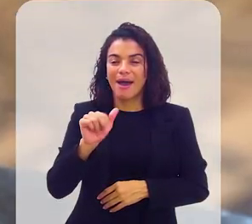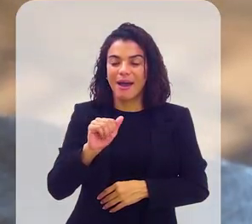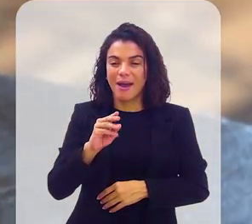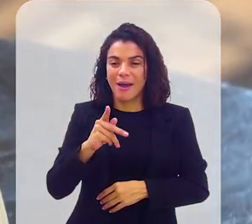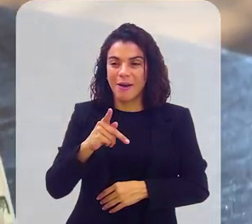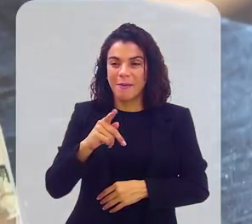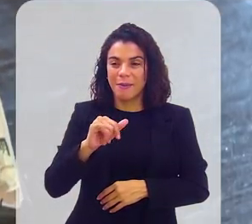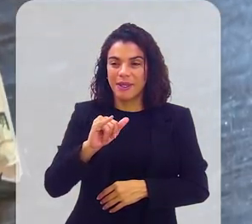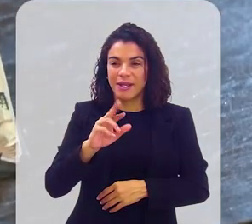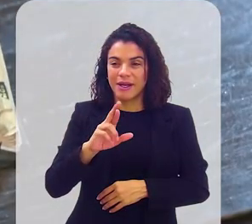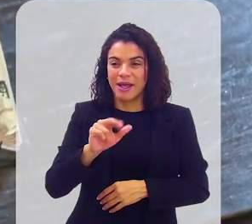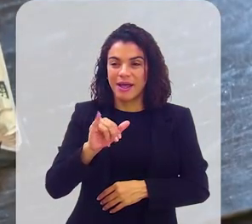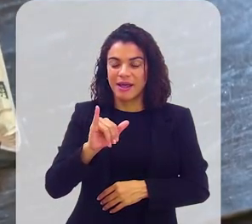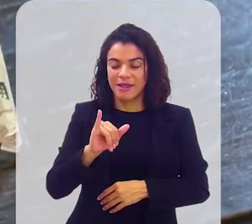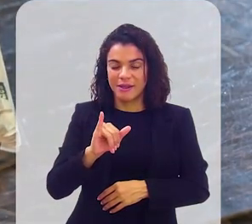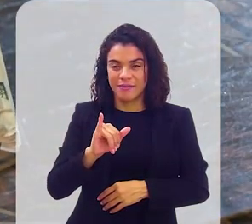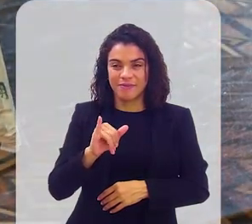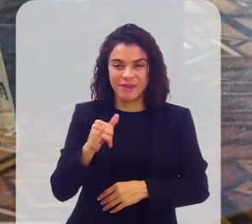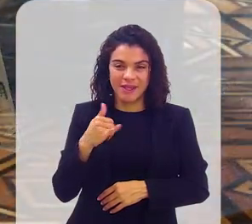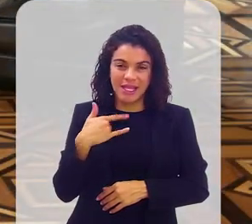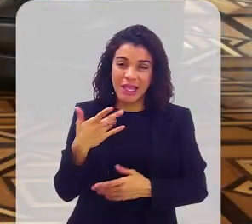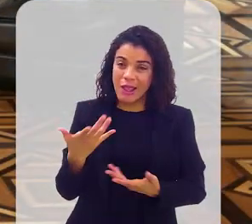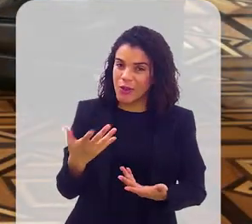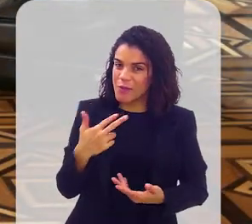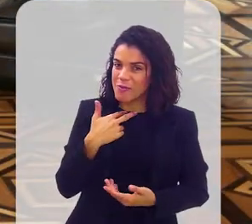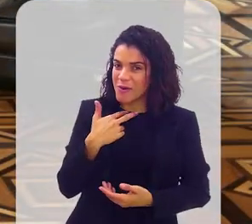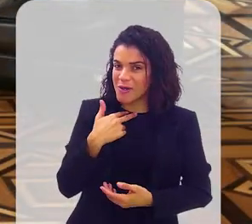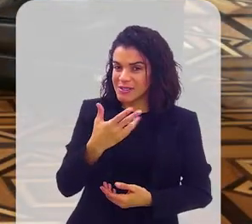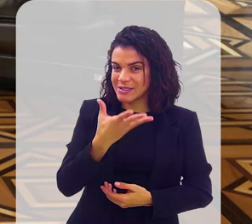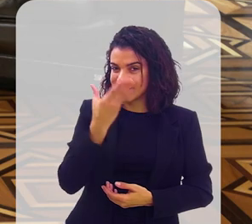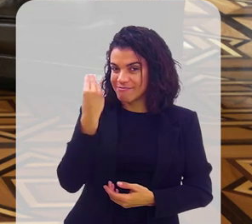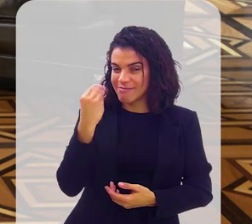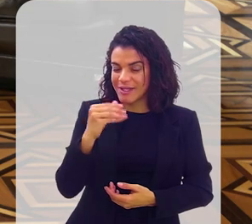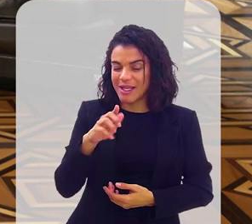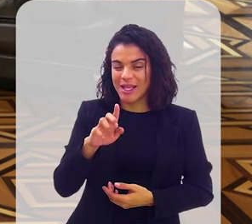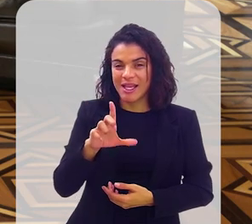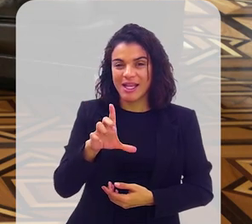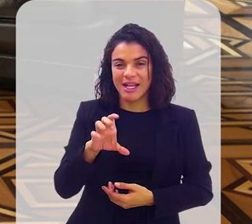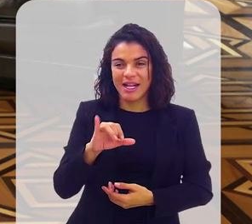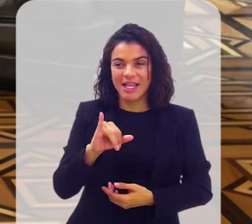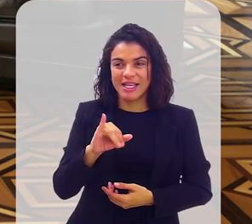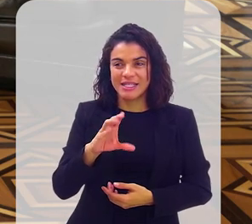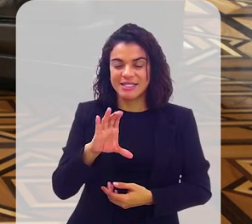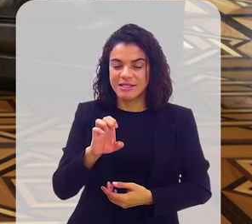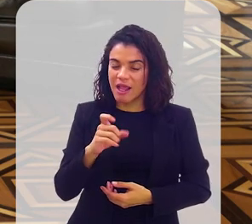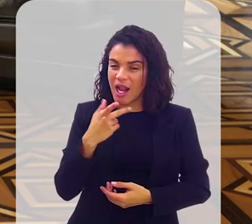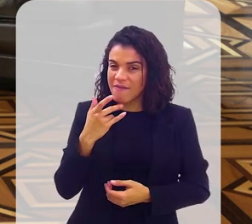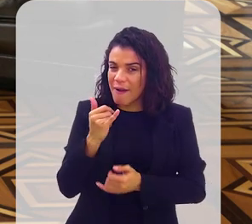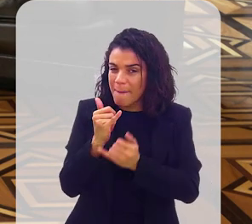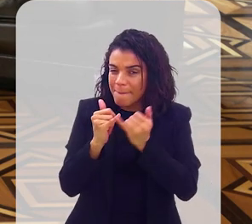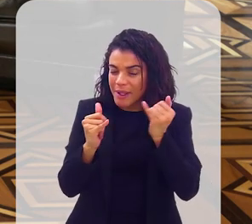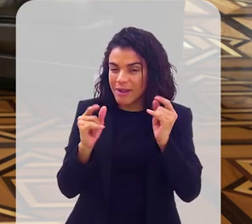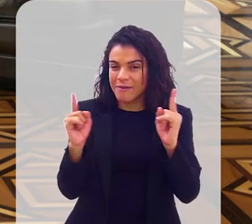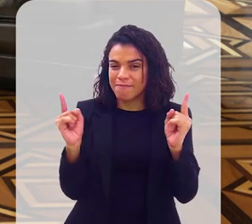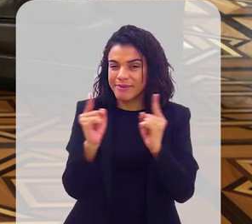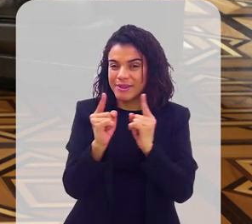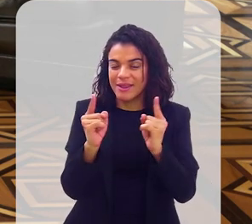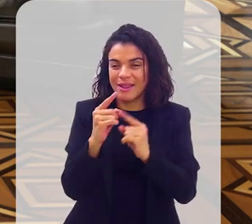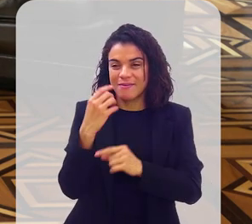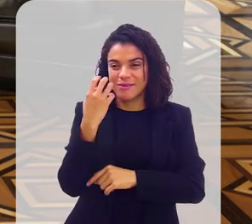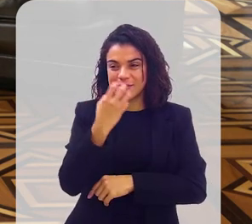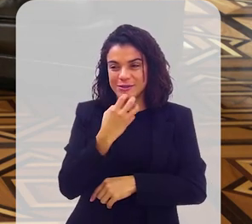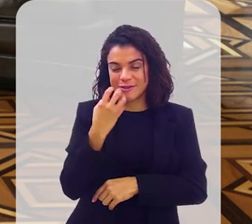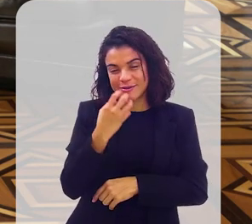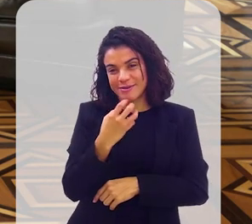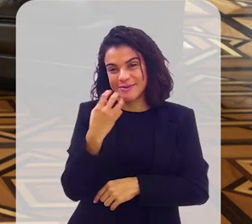depois de todas essas despedidas, eu não posso esquecer de nossa Gleice Costa. Ela vai cantar só uma palhinha dessa música maravilhosa pra